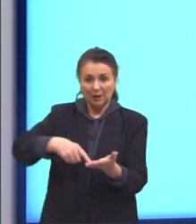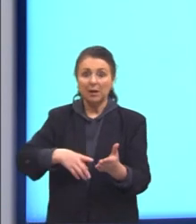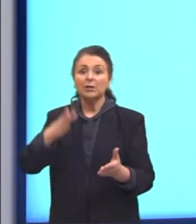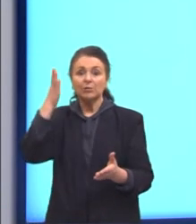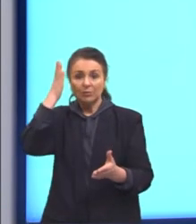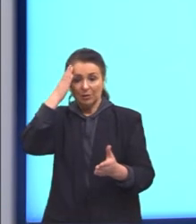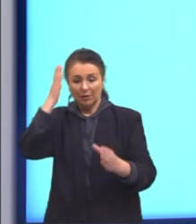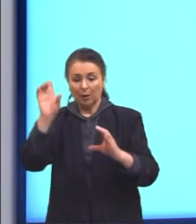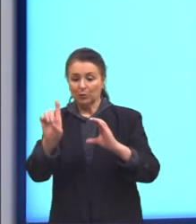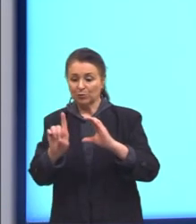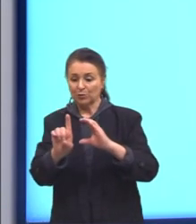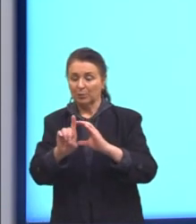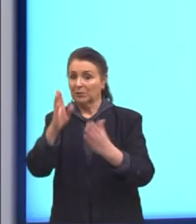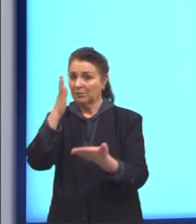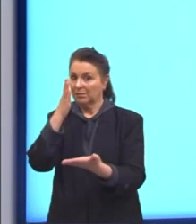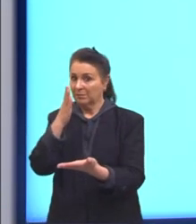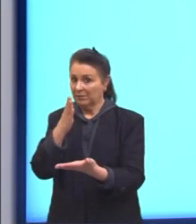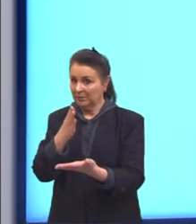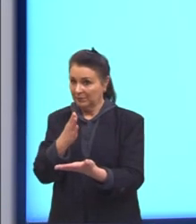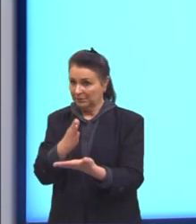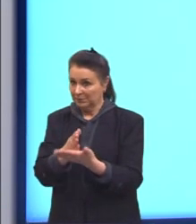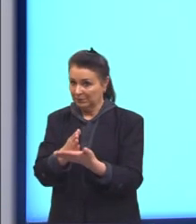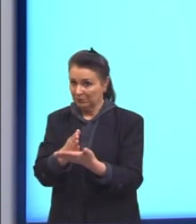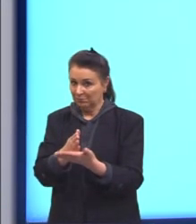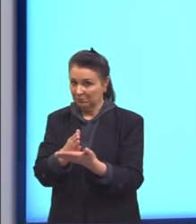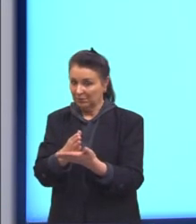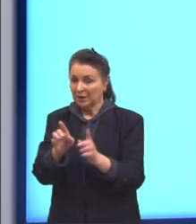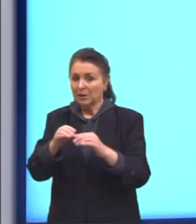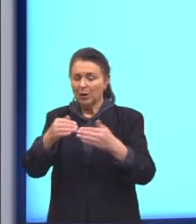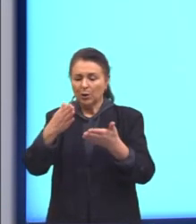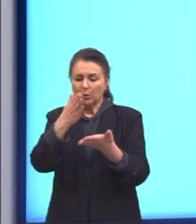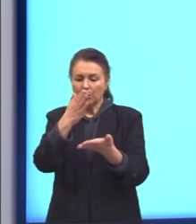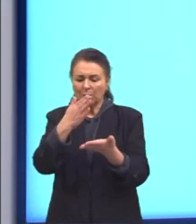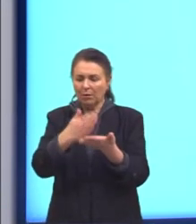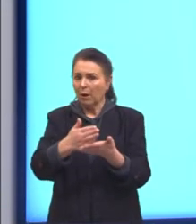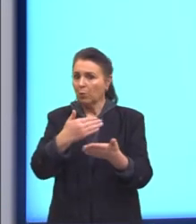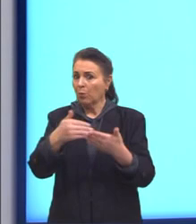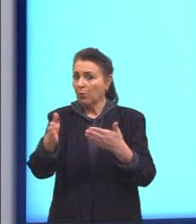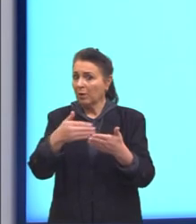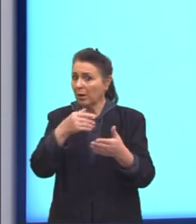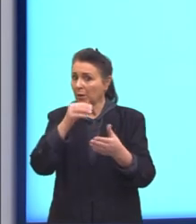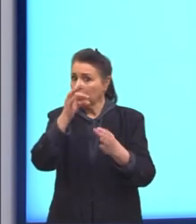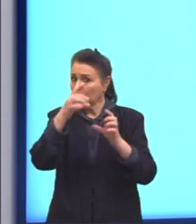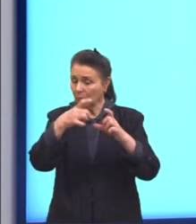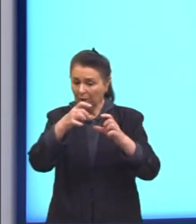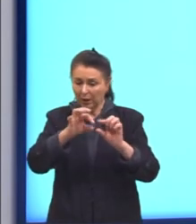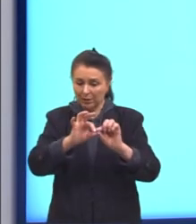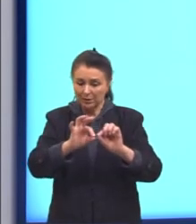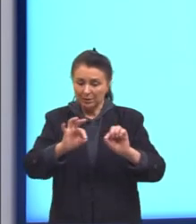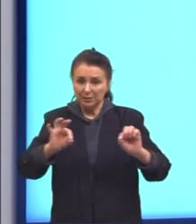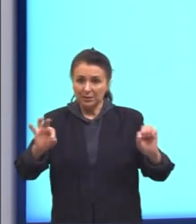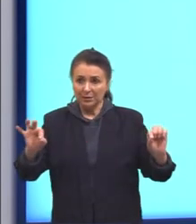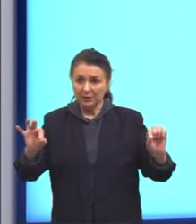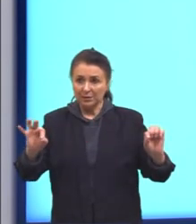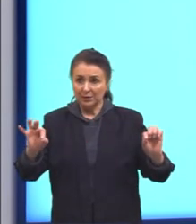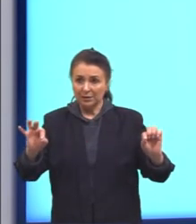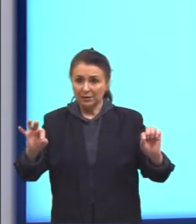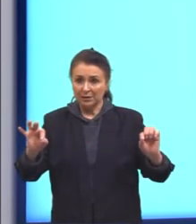Se nós realizarmos um corte em qualquer ponto da circunferência e esticar, é o que nós temos